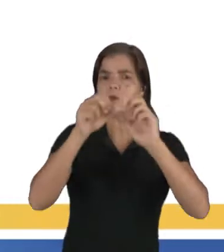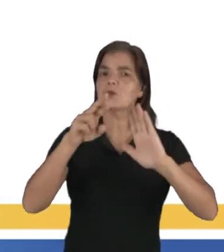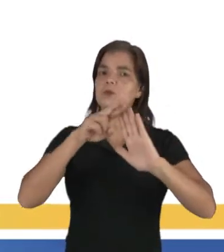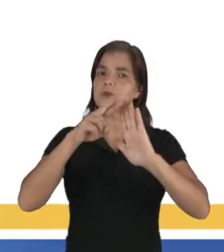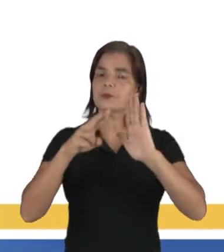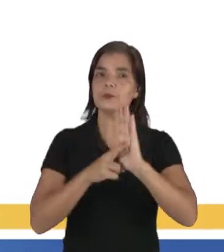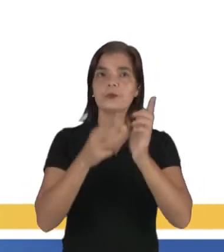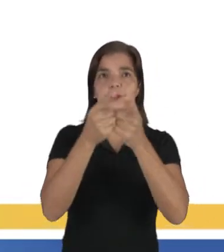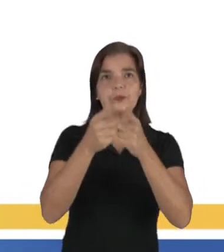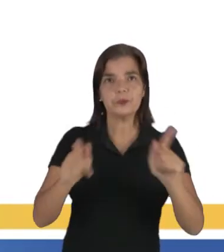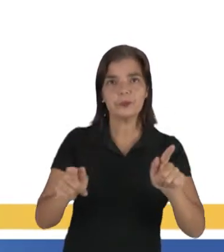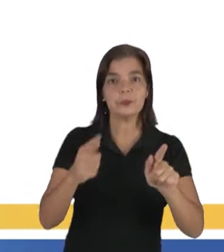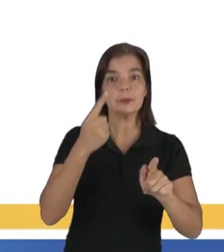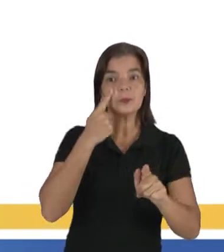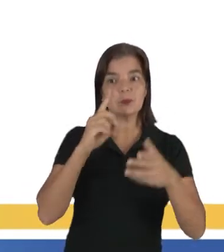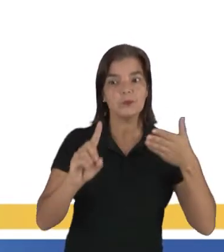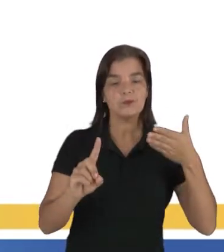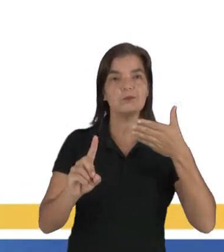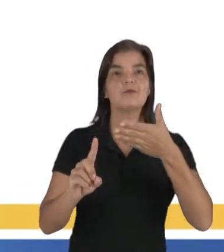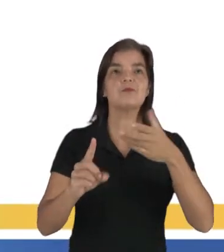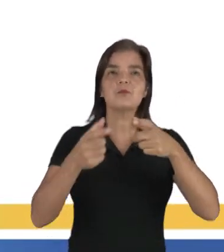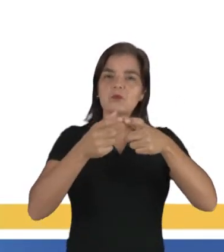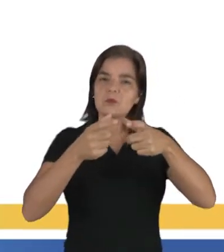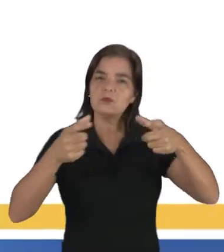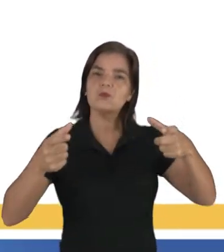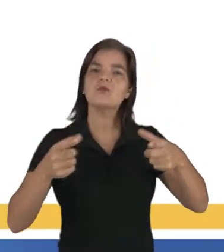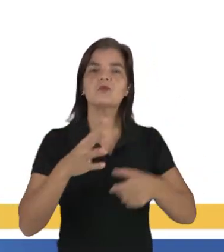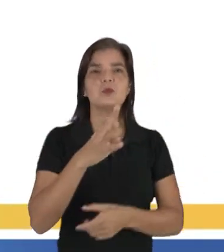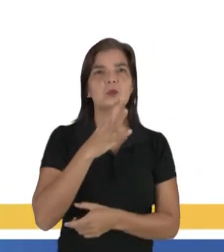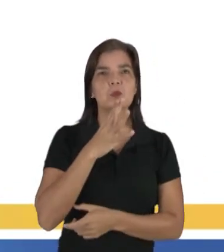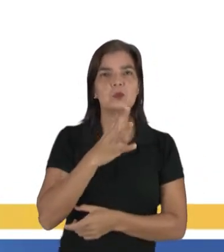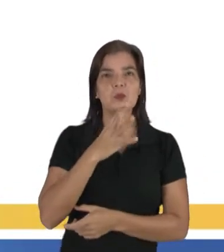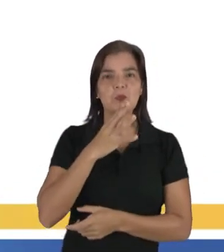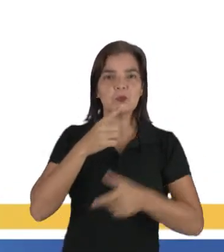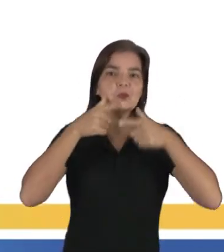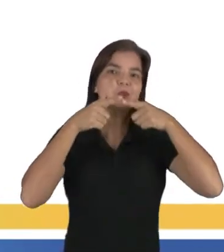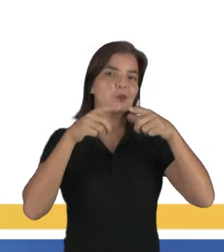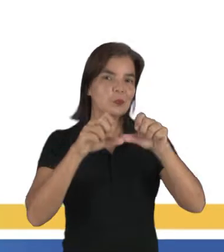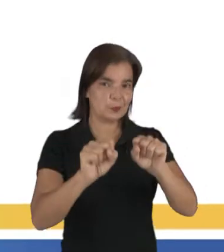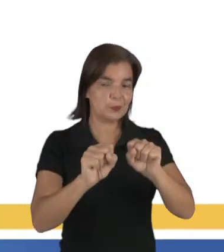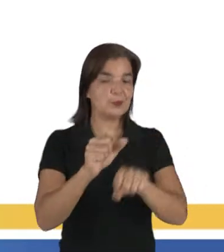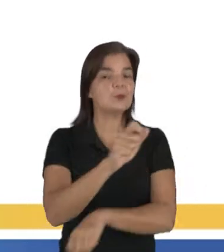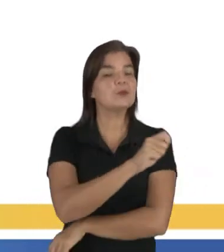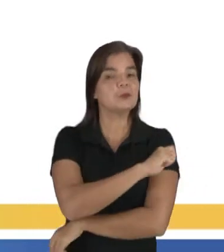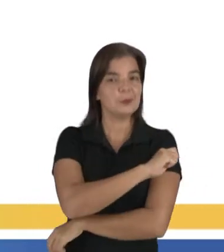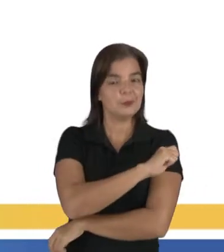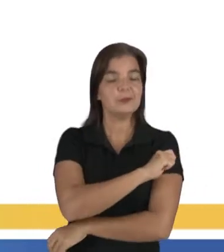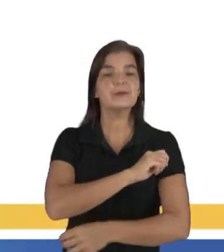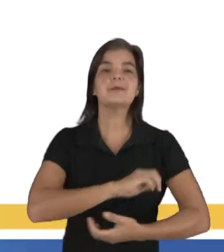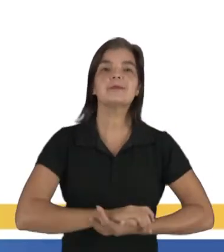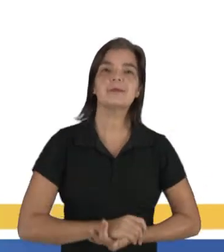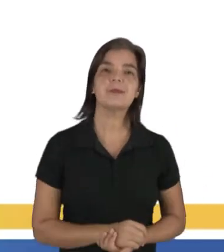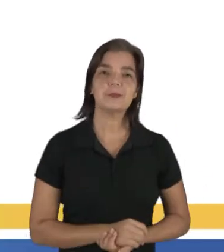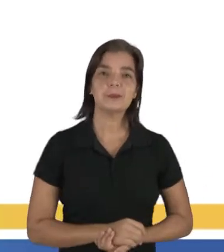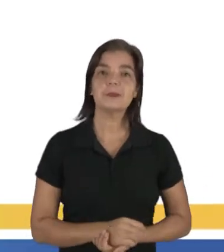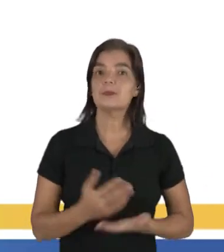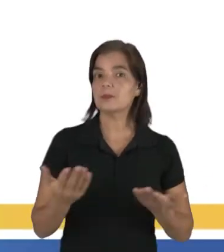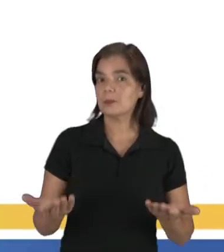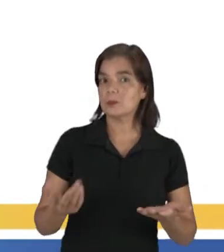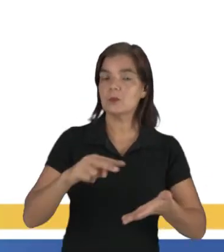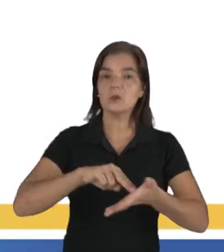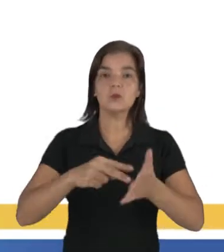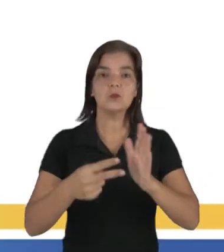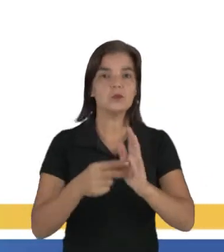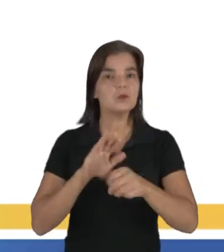sobre a norma culta deve visar a ampliação dos conhecimentos linguísticos dos alunos? Ou seja,